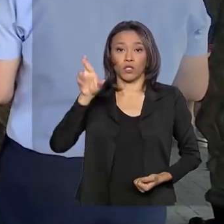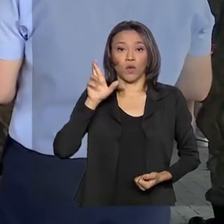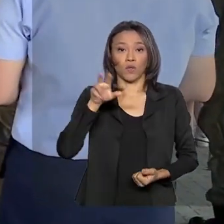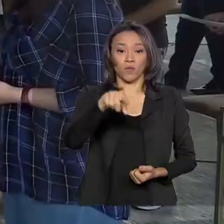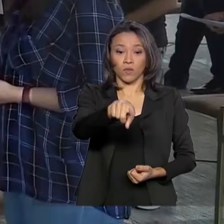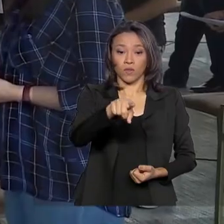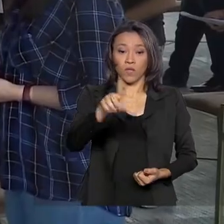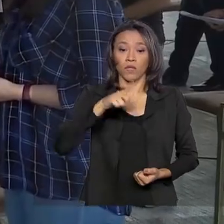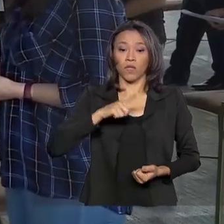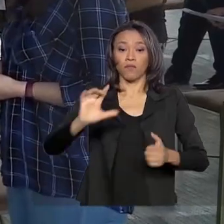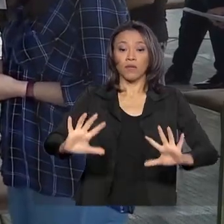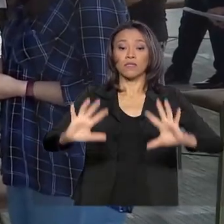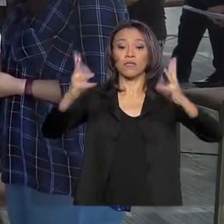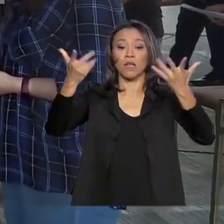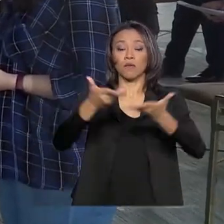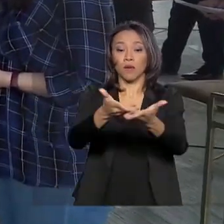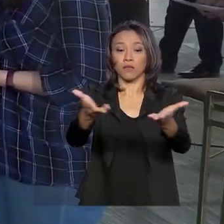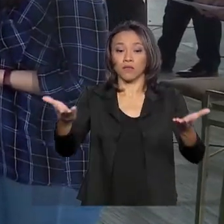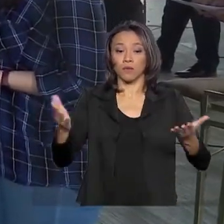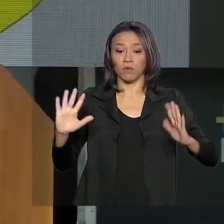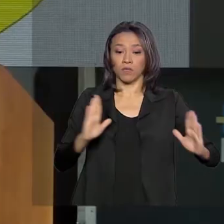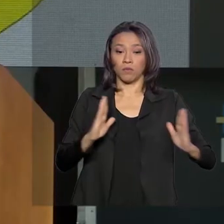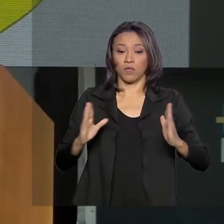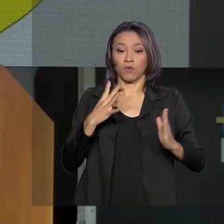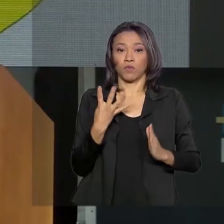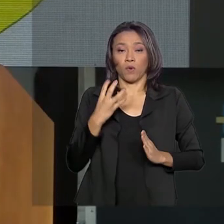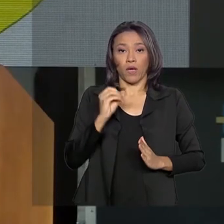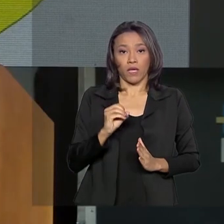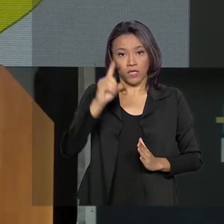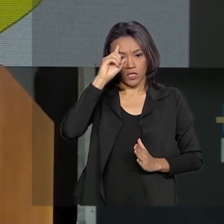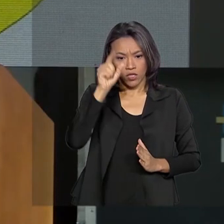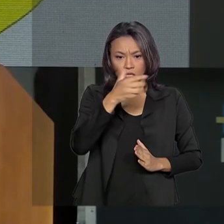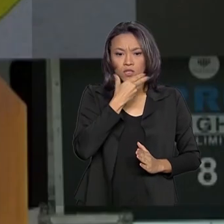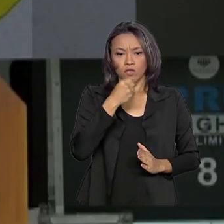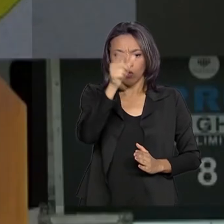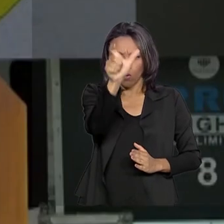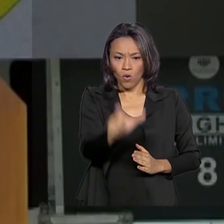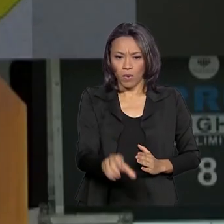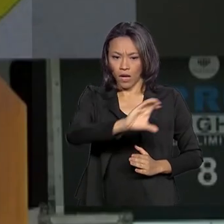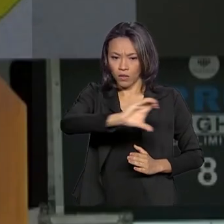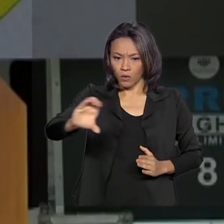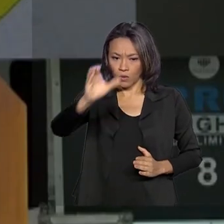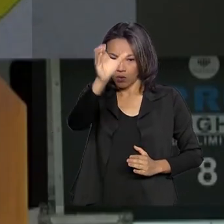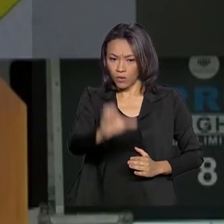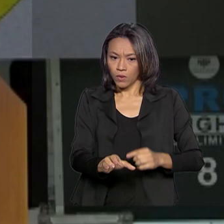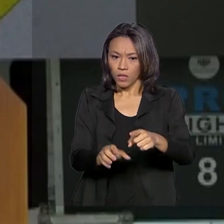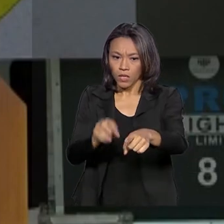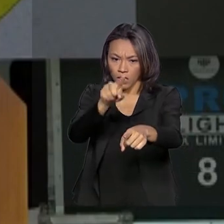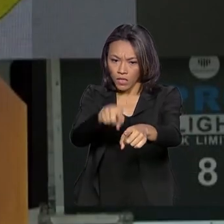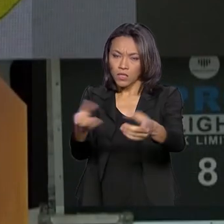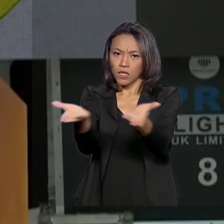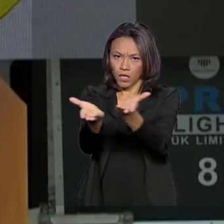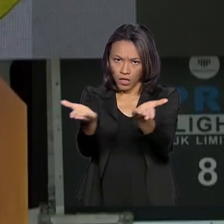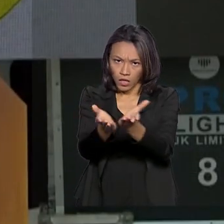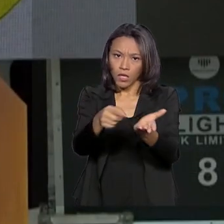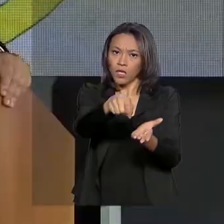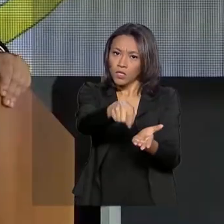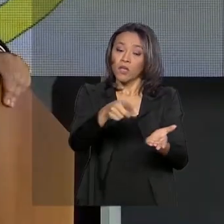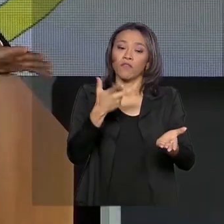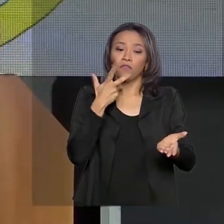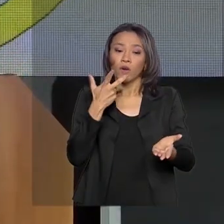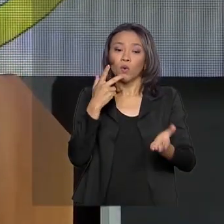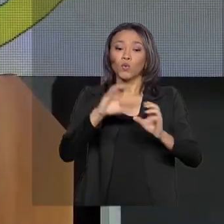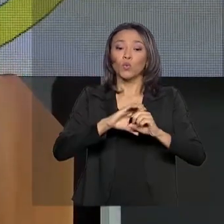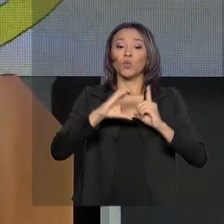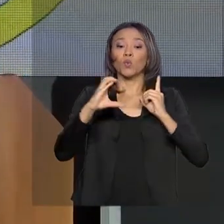celebração para os brasileiros em quarentena. Um capelão católico e um capelão evangélico conduziram o culto que contou ainda